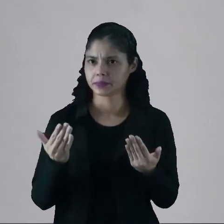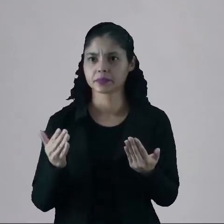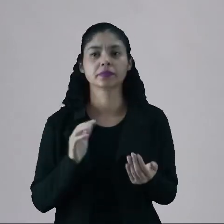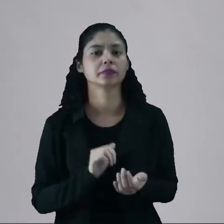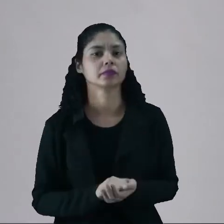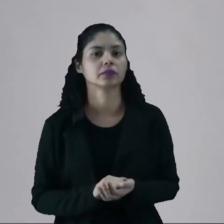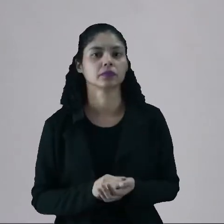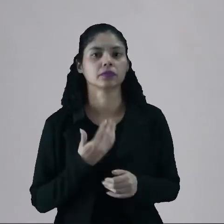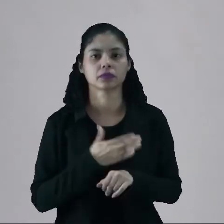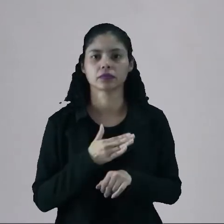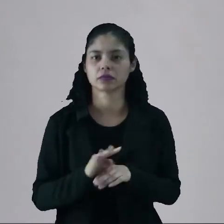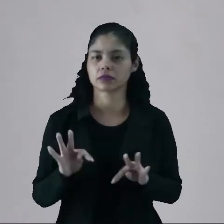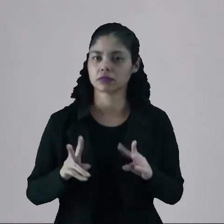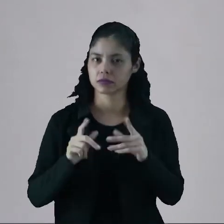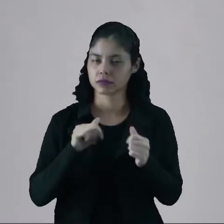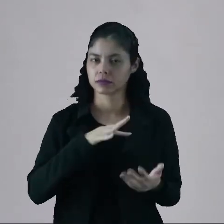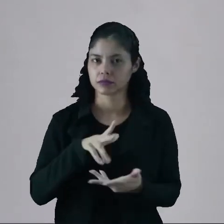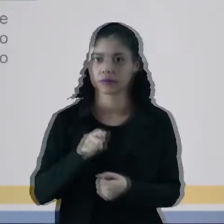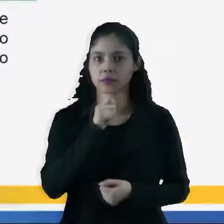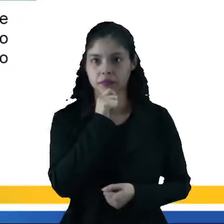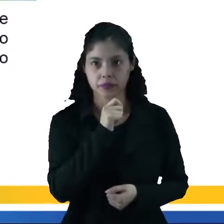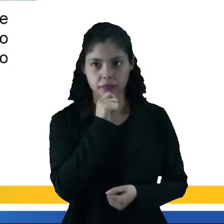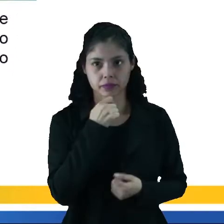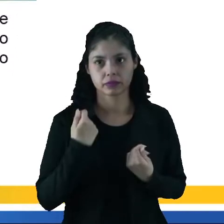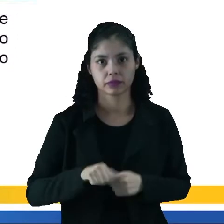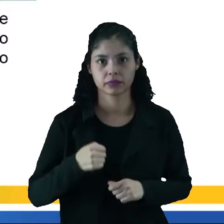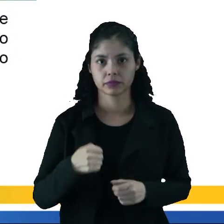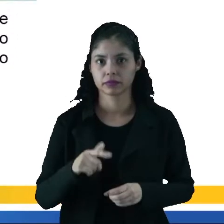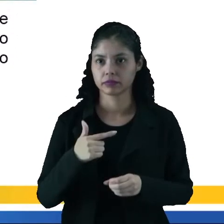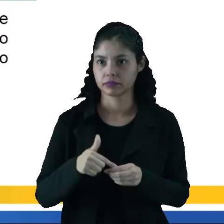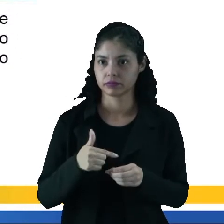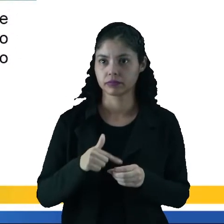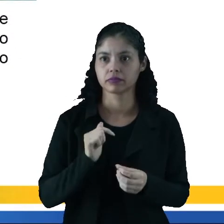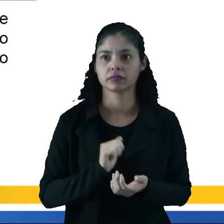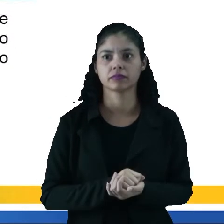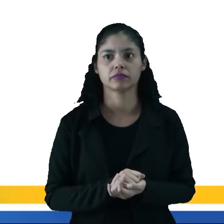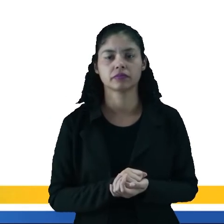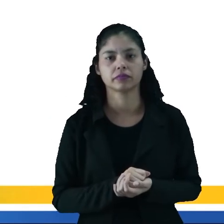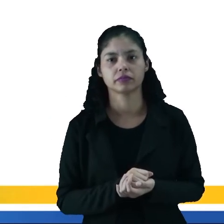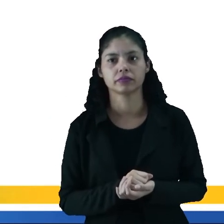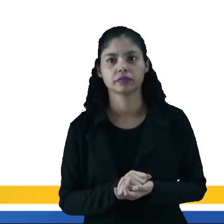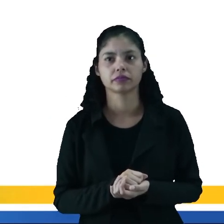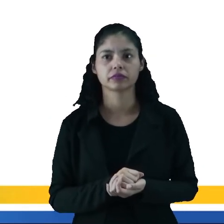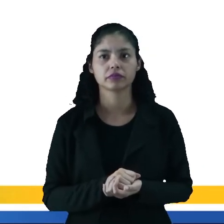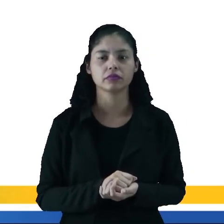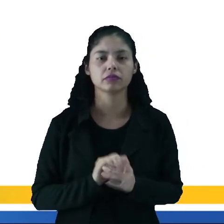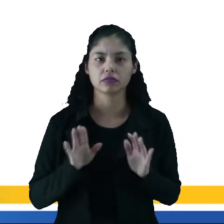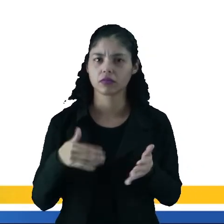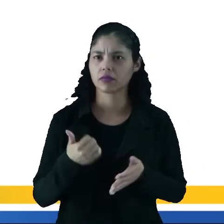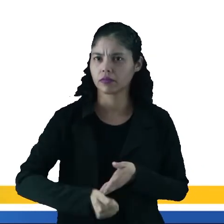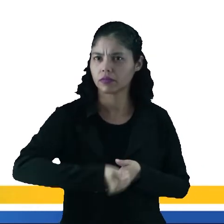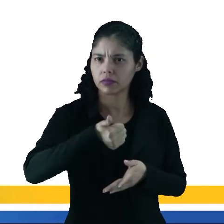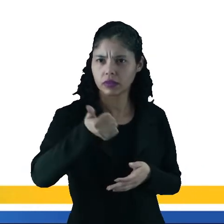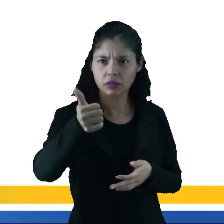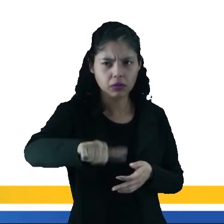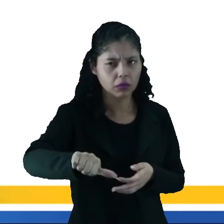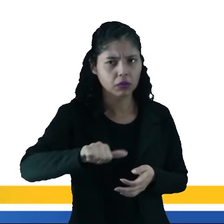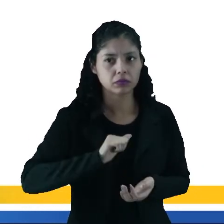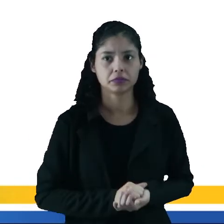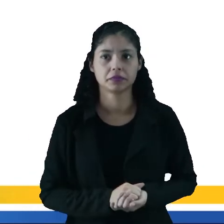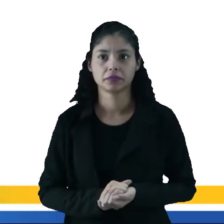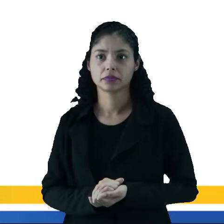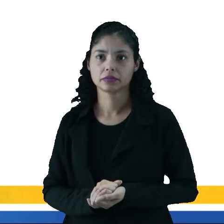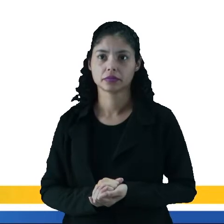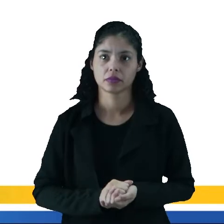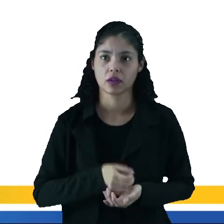praticamente o mundo que ainda depende de combustíveis fósseis. E aí, quais as vantagens e desvantagens?